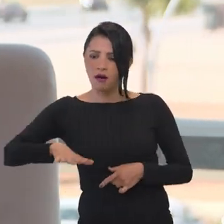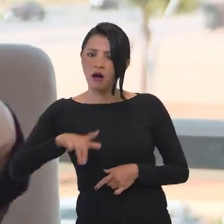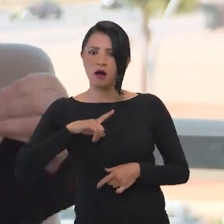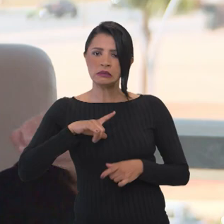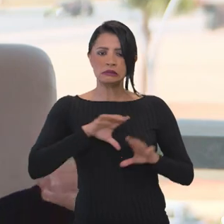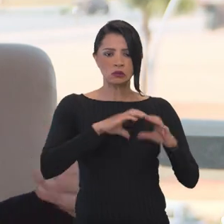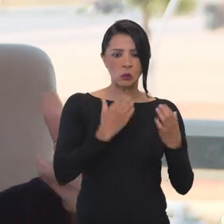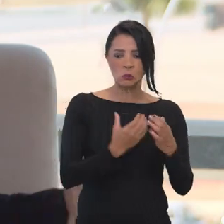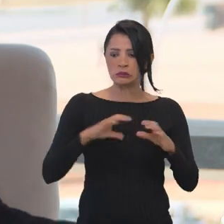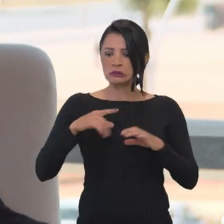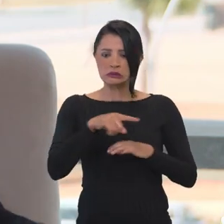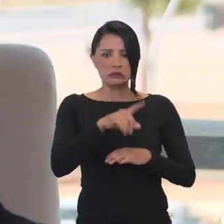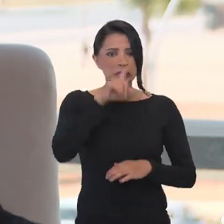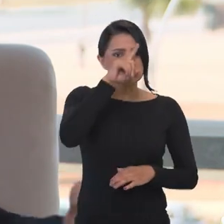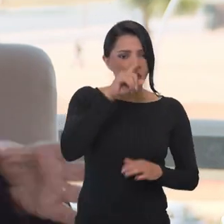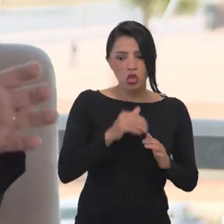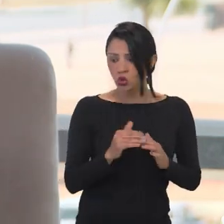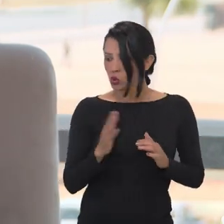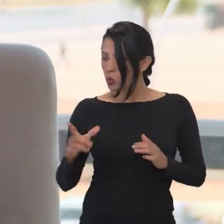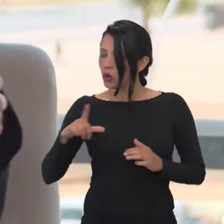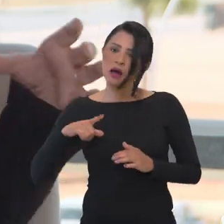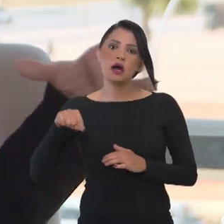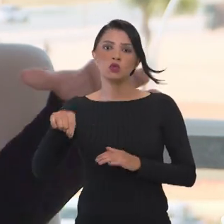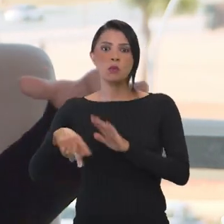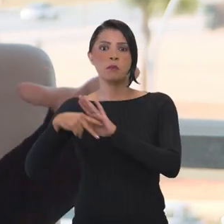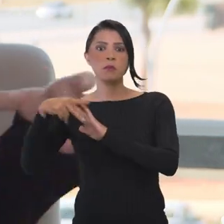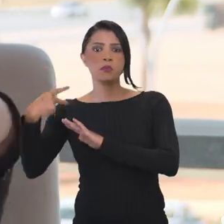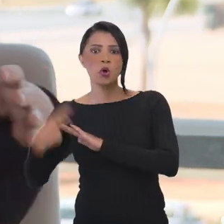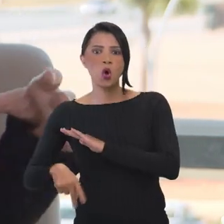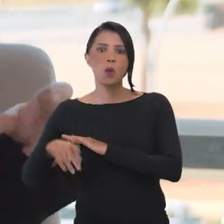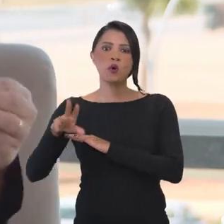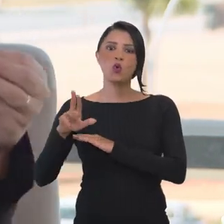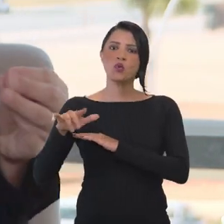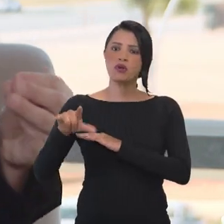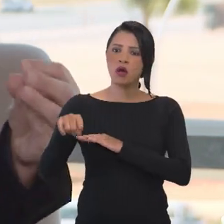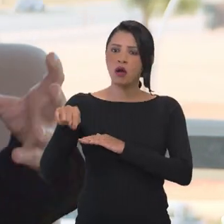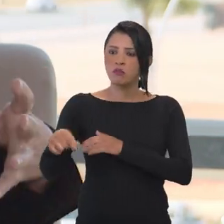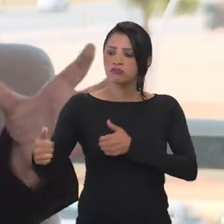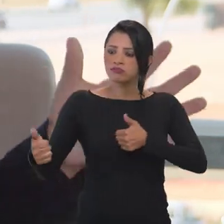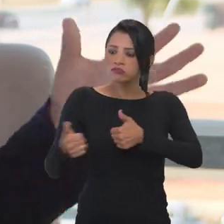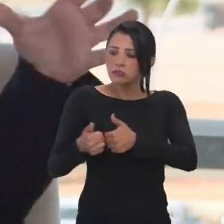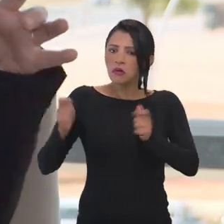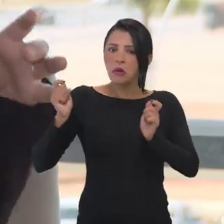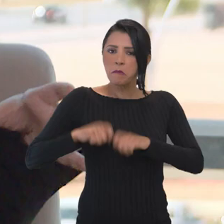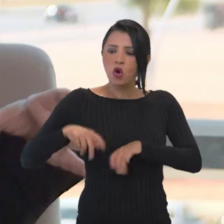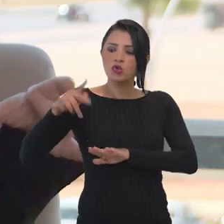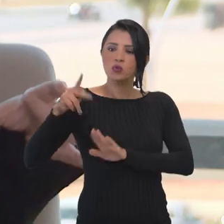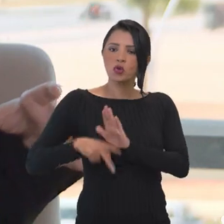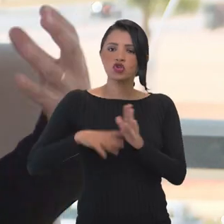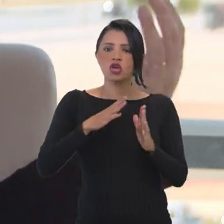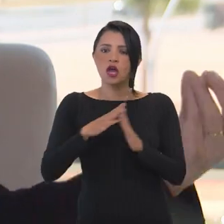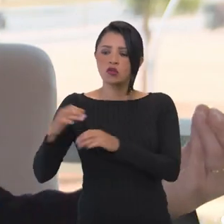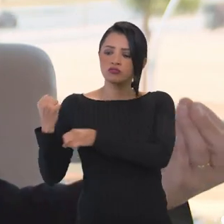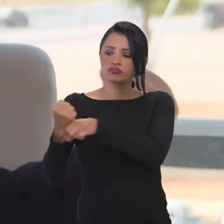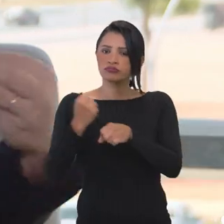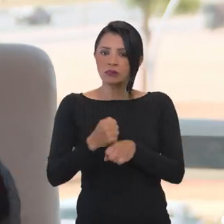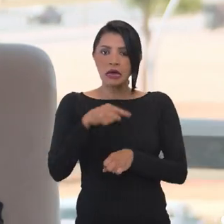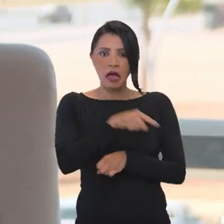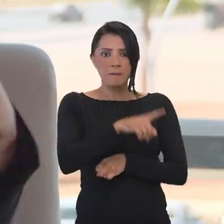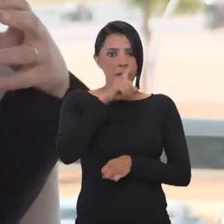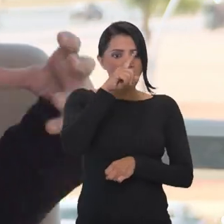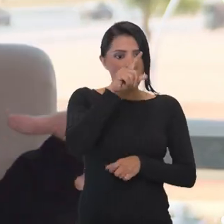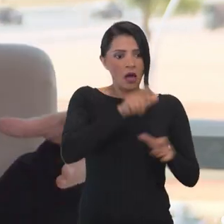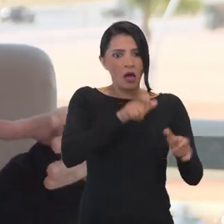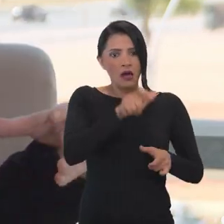comunidades muito com área de risco e do lado tem um terreno da União excelente, muito próximo, que você pode fazer ali um projeto de habitação, tirar as